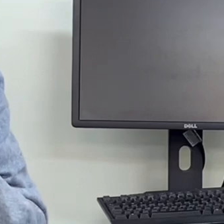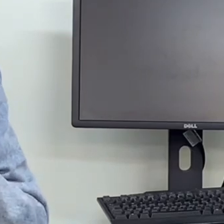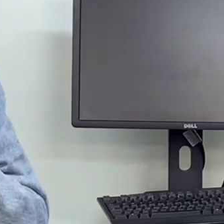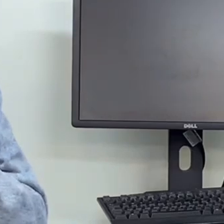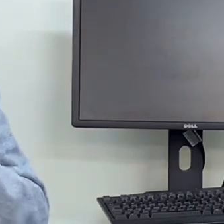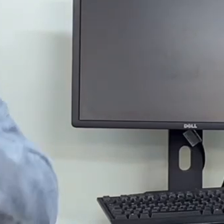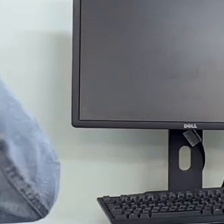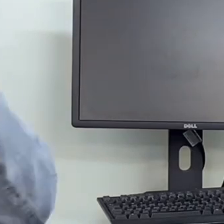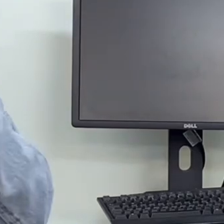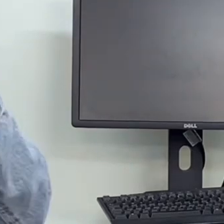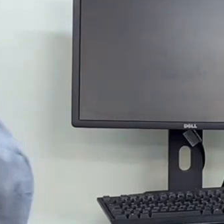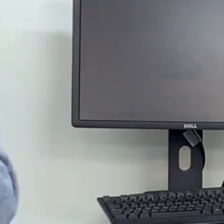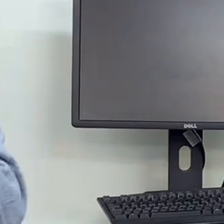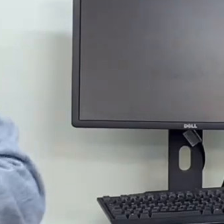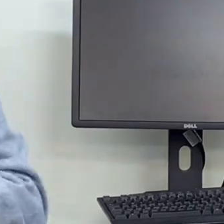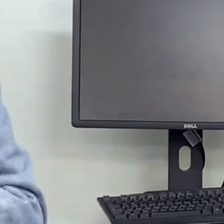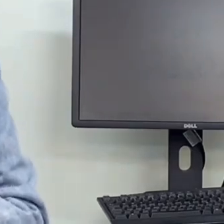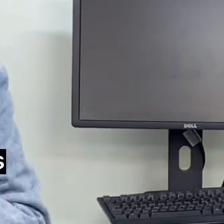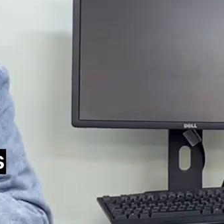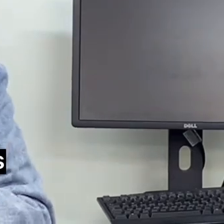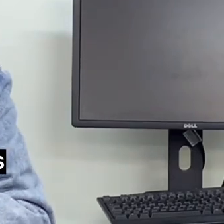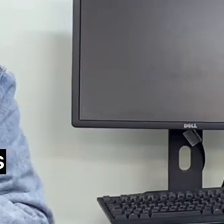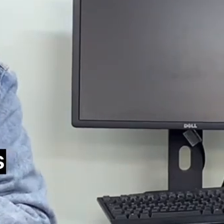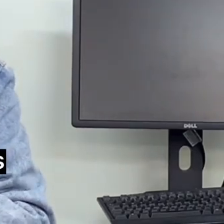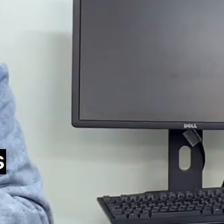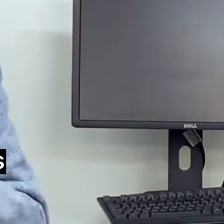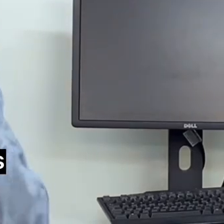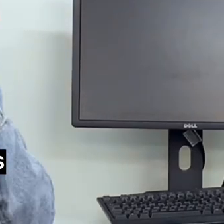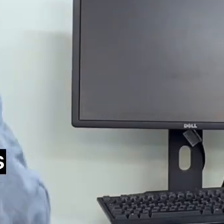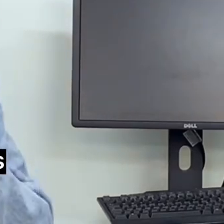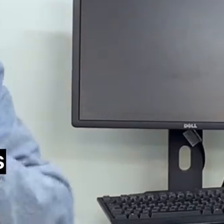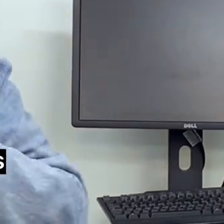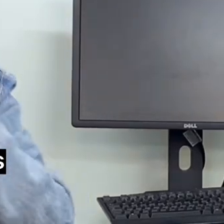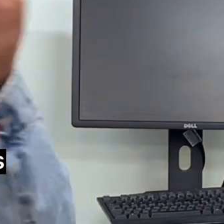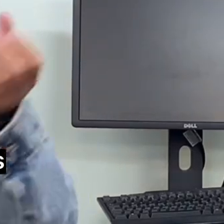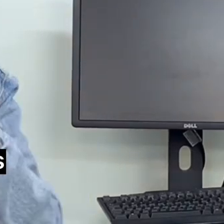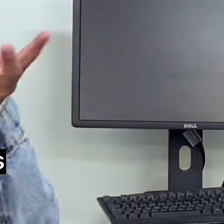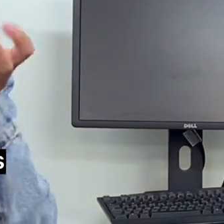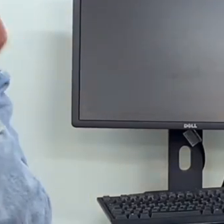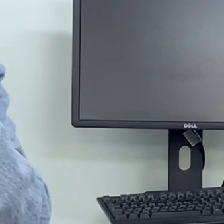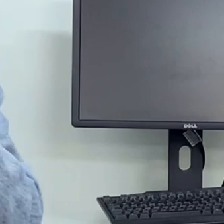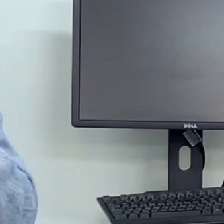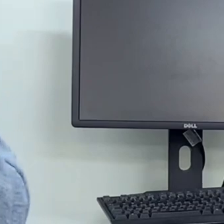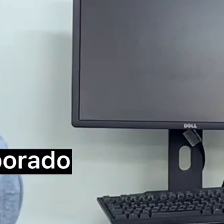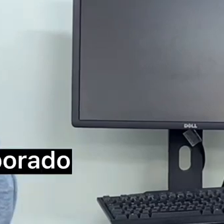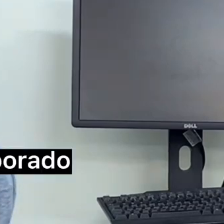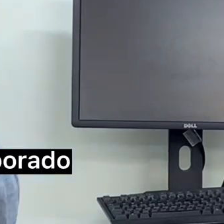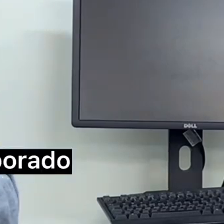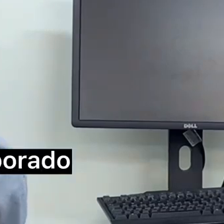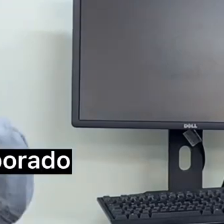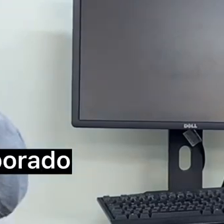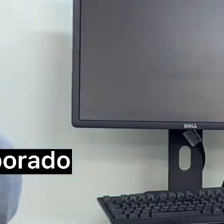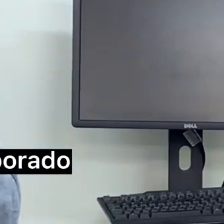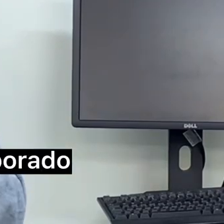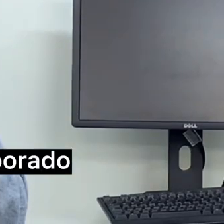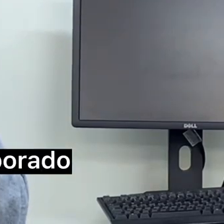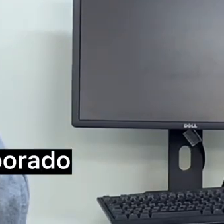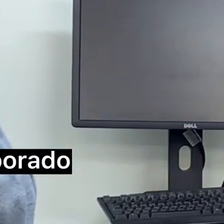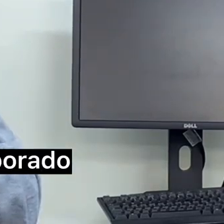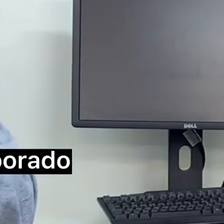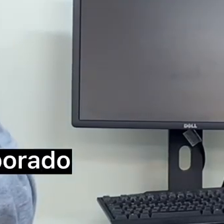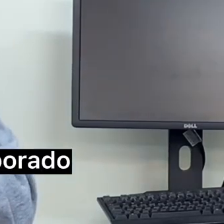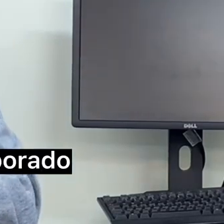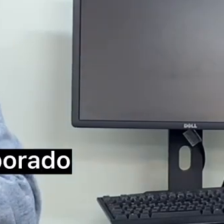pudessem se expressar de forma clara, entender quais eram os conteúdos, né? Para conseguir